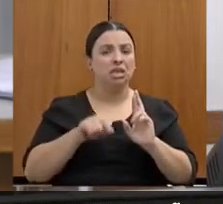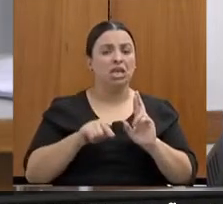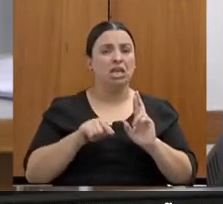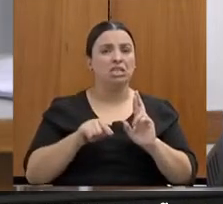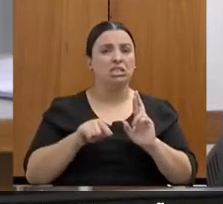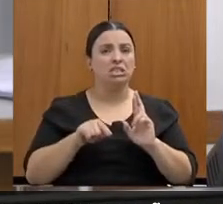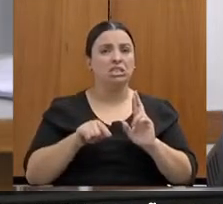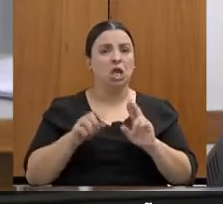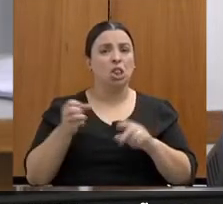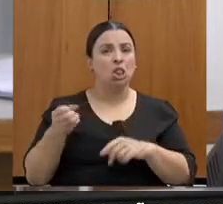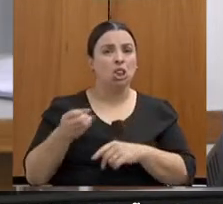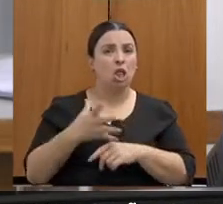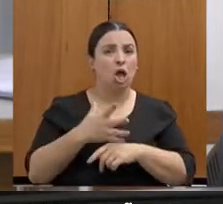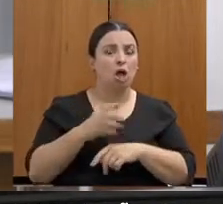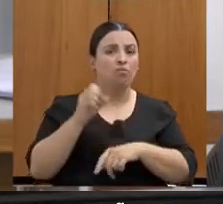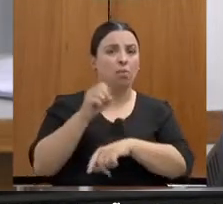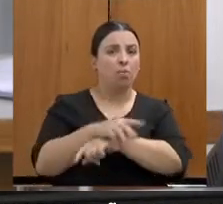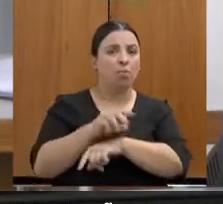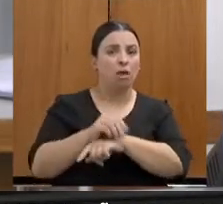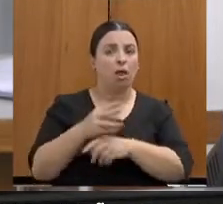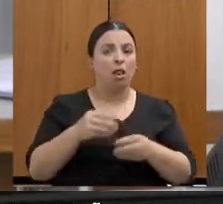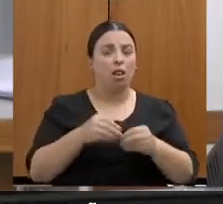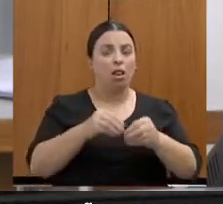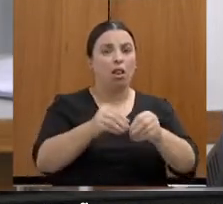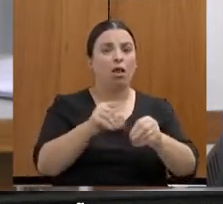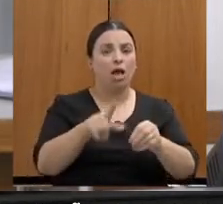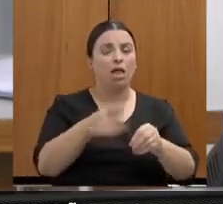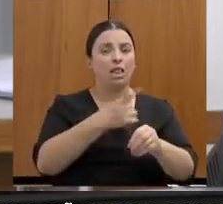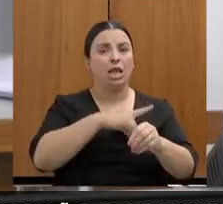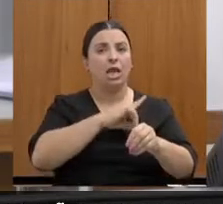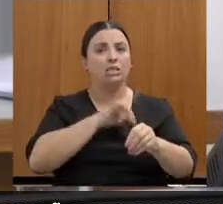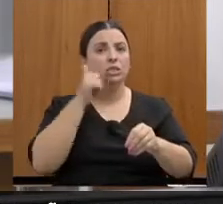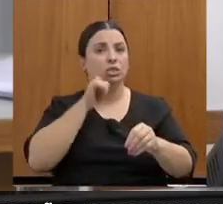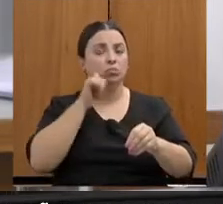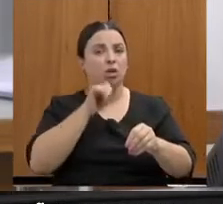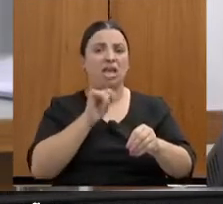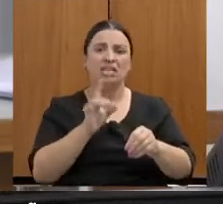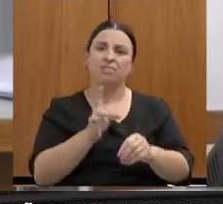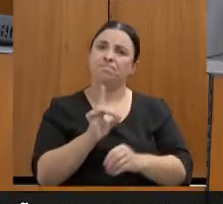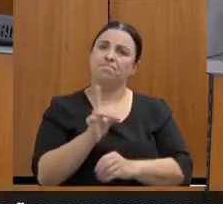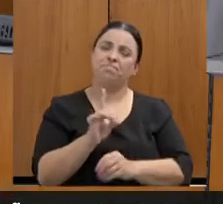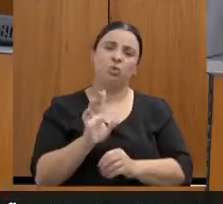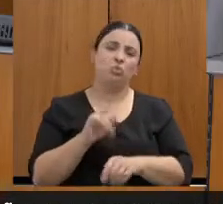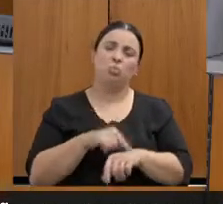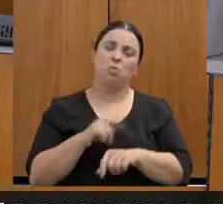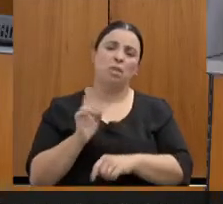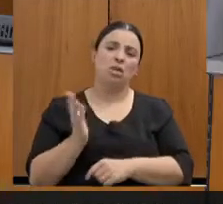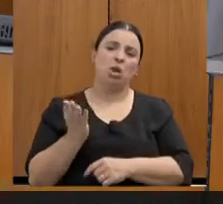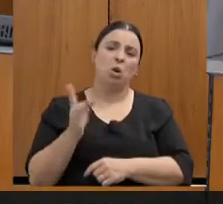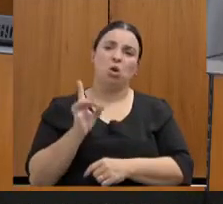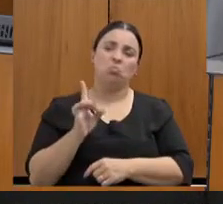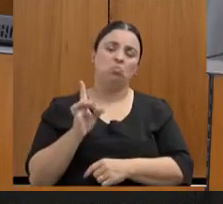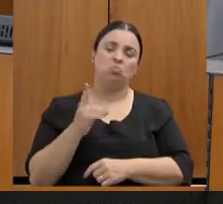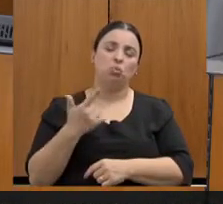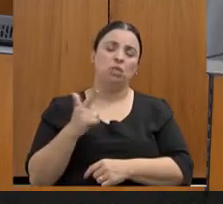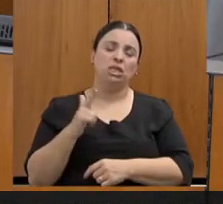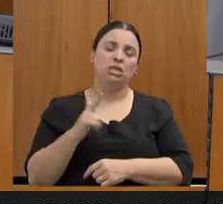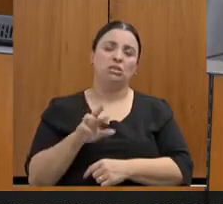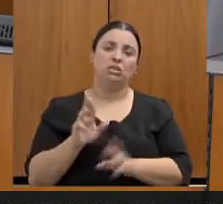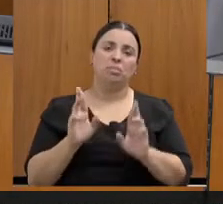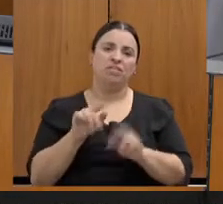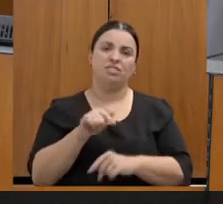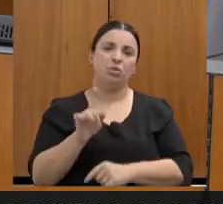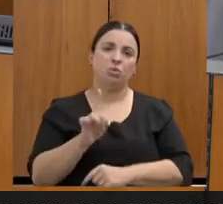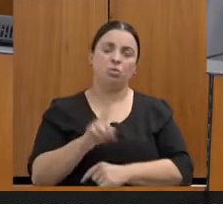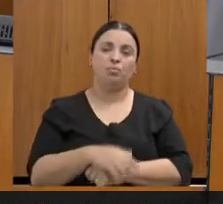delegacia de mulheres, e nem de criação de cargo também para a delegacia de mulheres. No momento, não. E nós já falamos aqui,